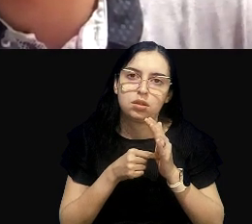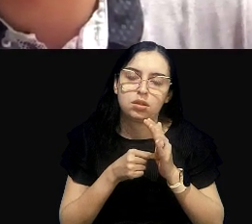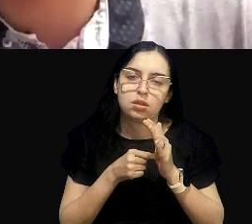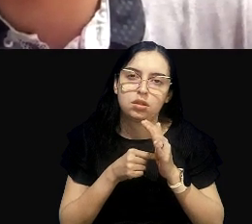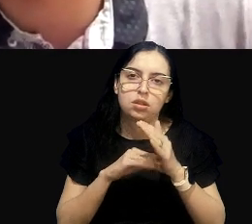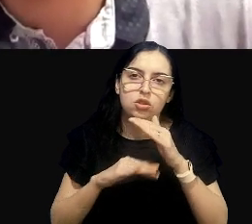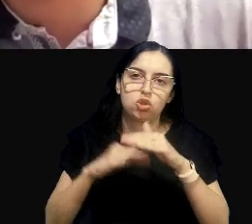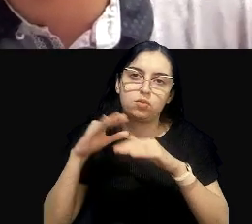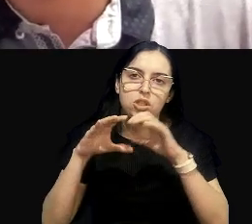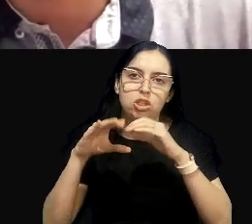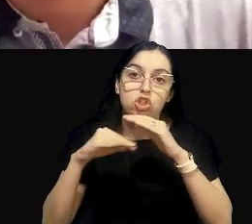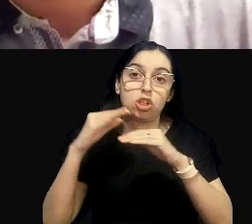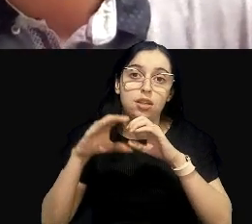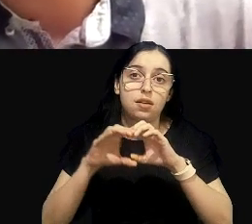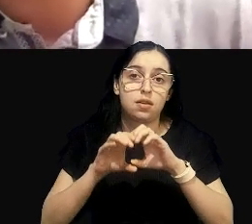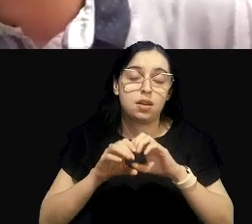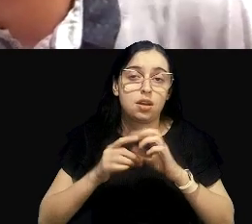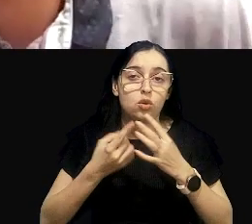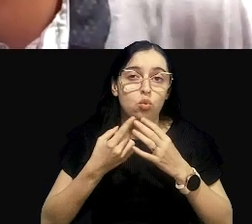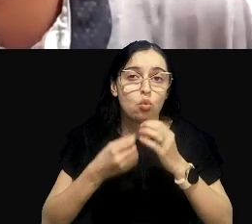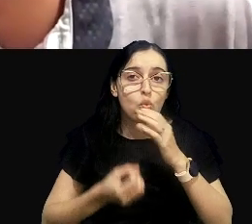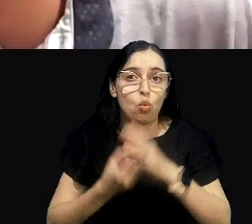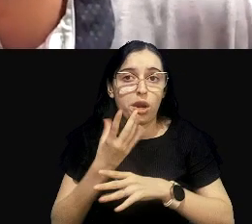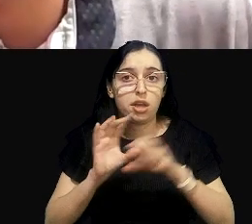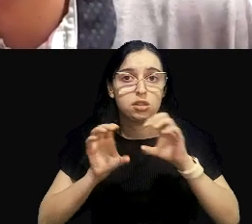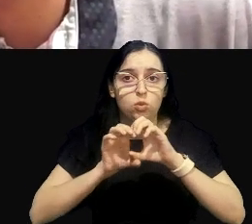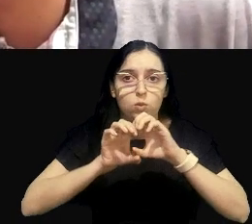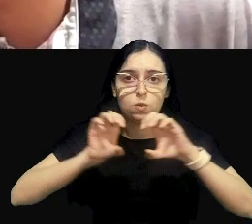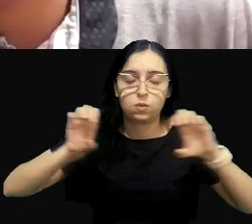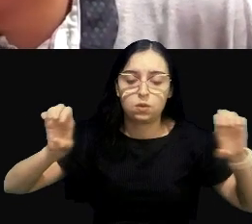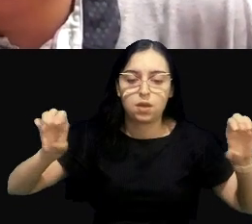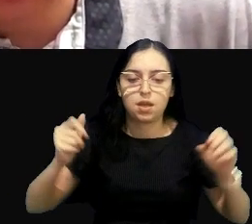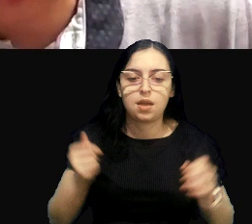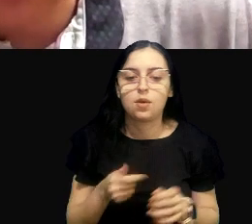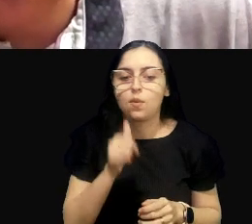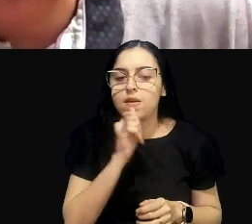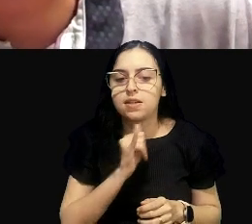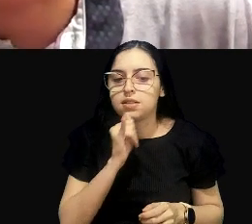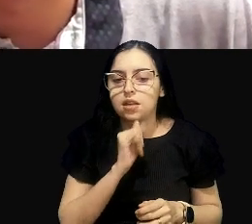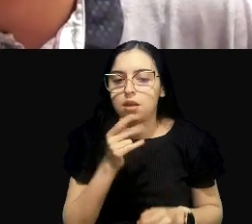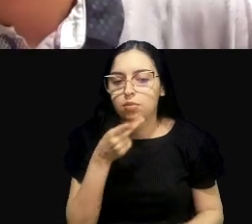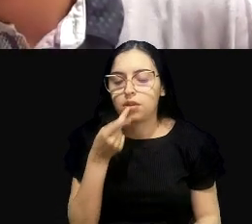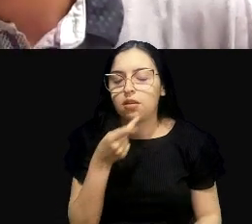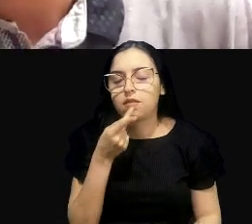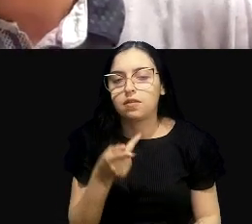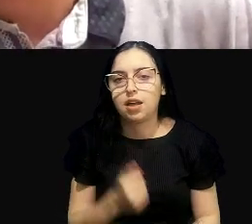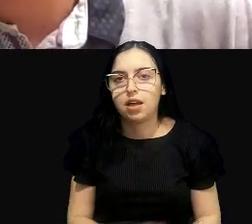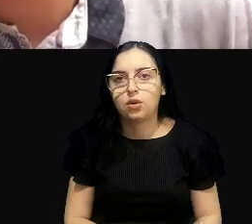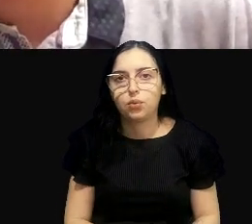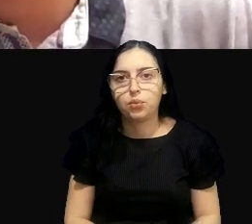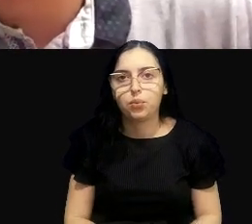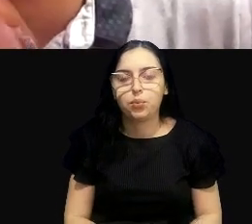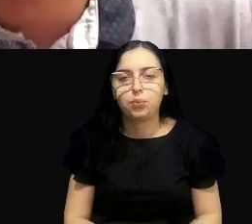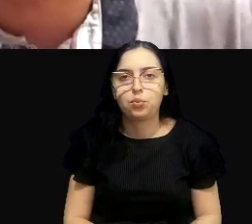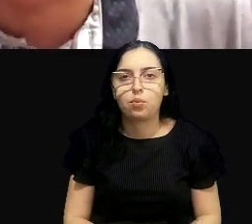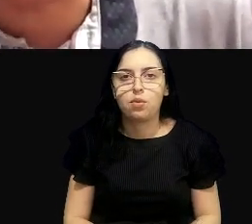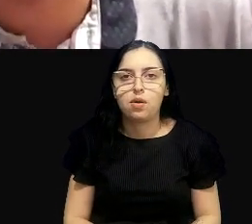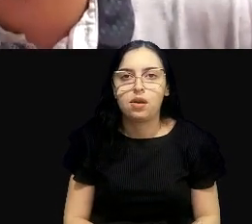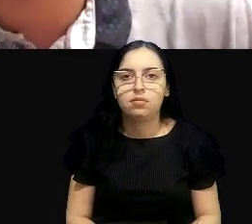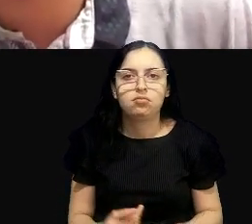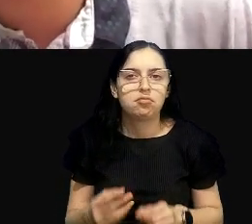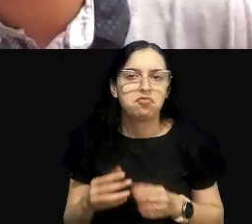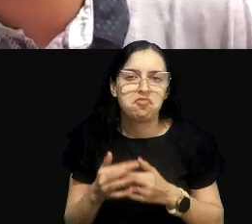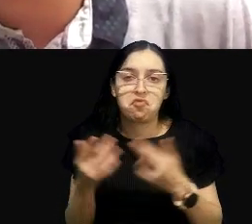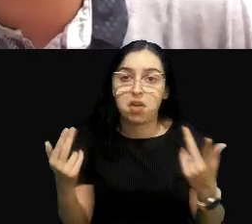saneamento vai evoluindo. Então, um exemplo que eu gosto de citar, quando eu comento sobre essa questão, existem vários